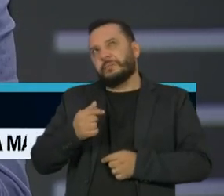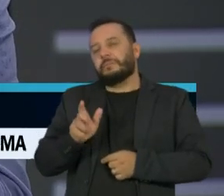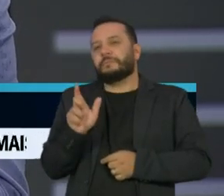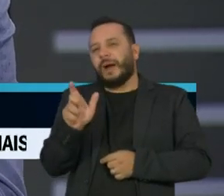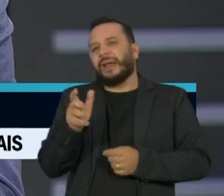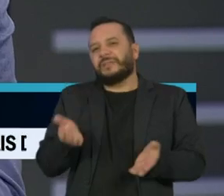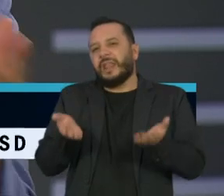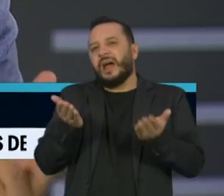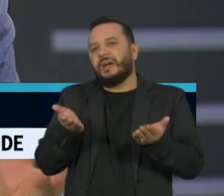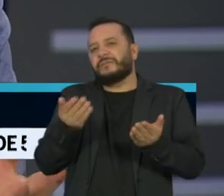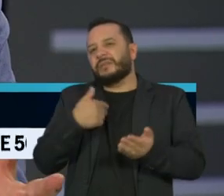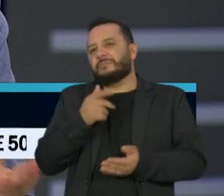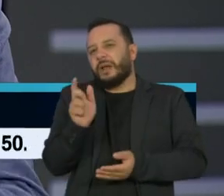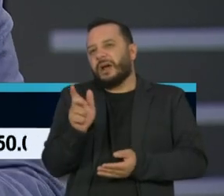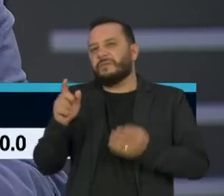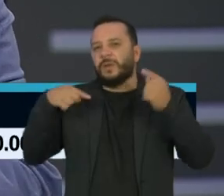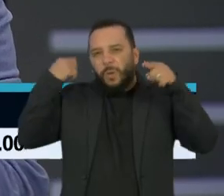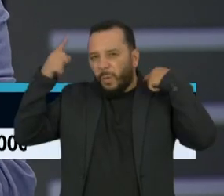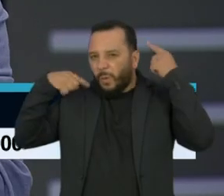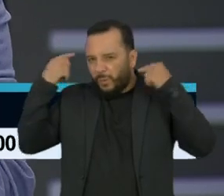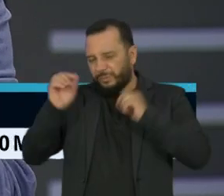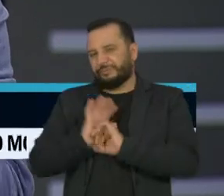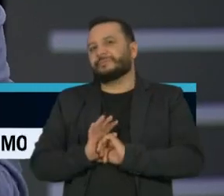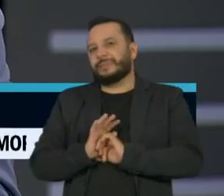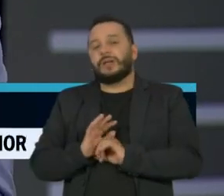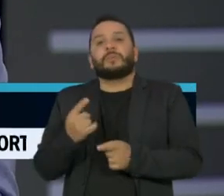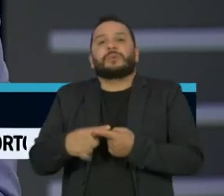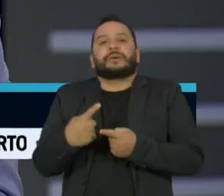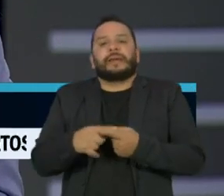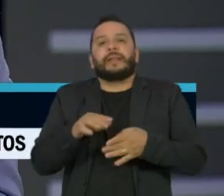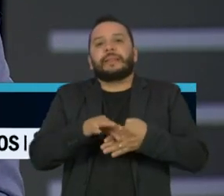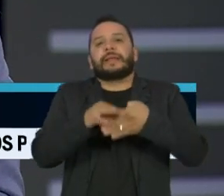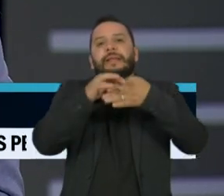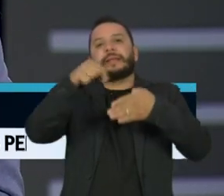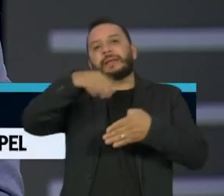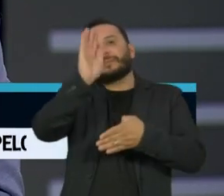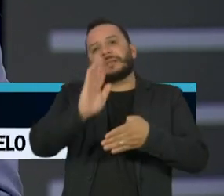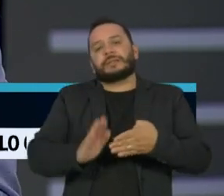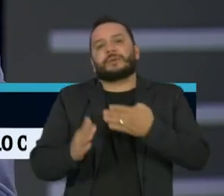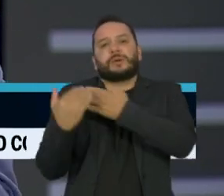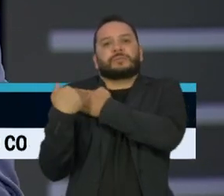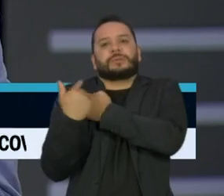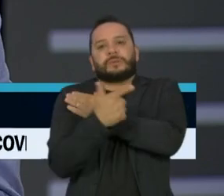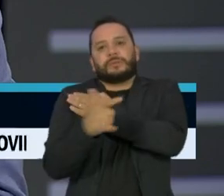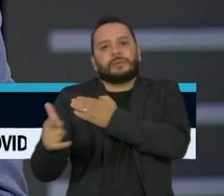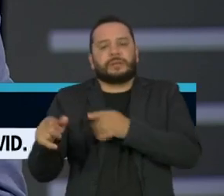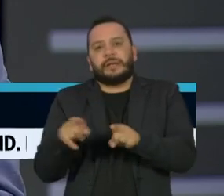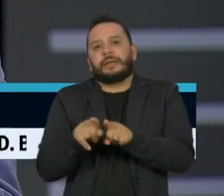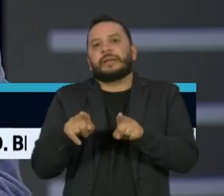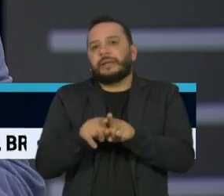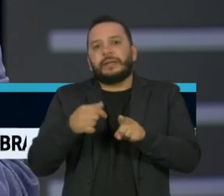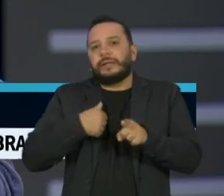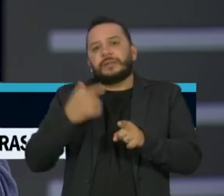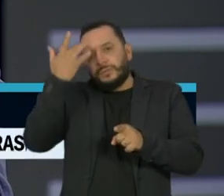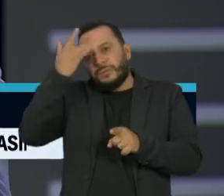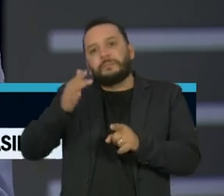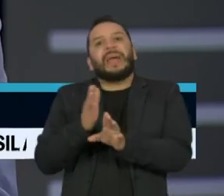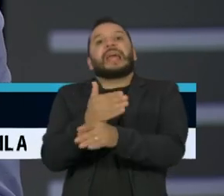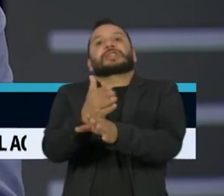líder que não tem nenhuma direção, não tem nenhuma responsabilidade sanitária, nenhuma